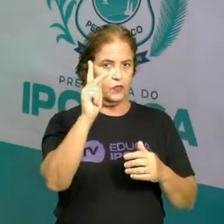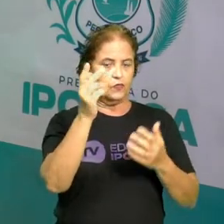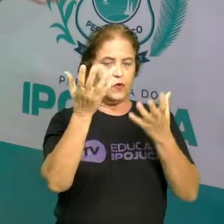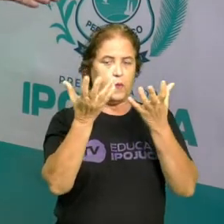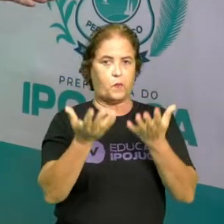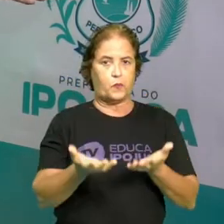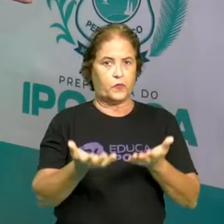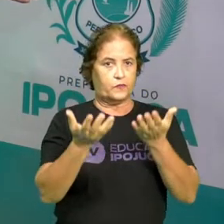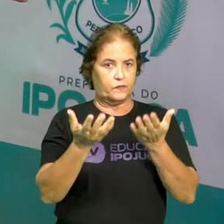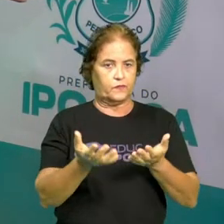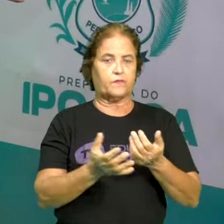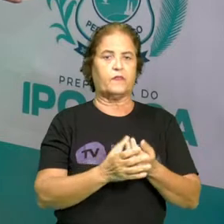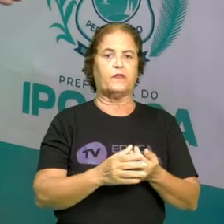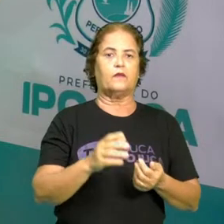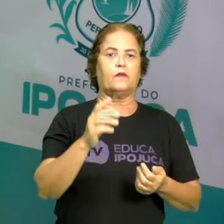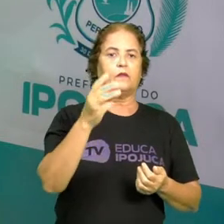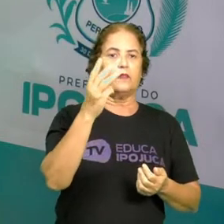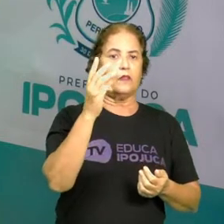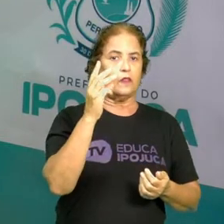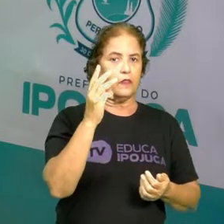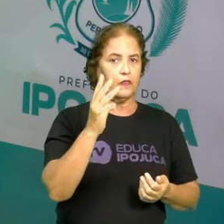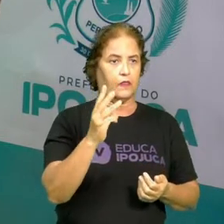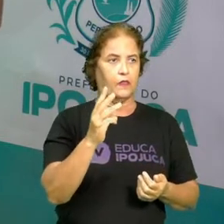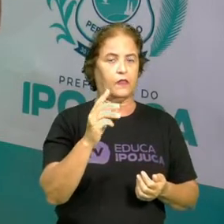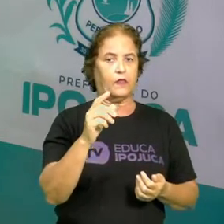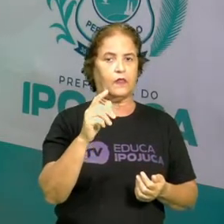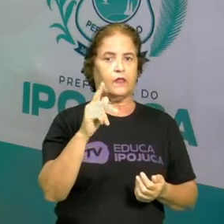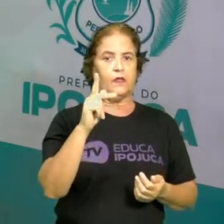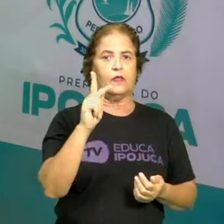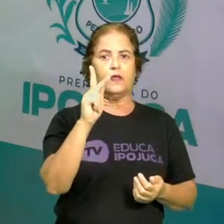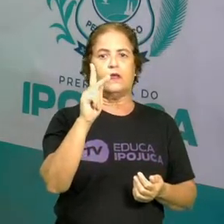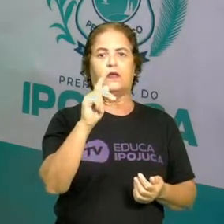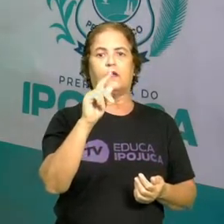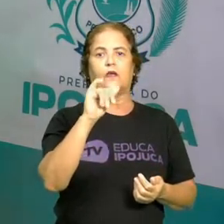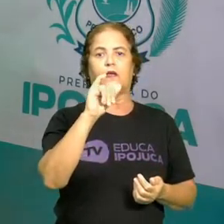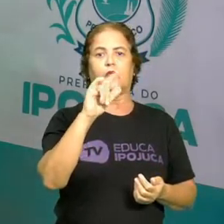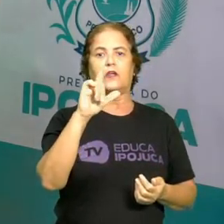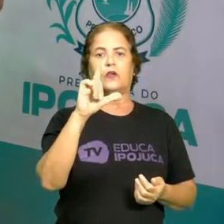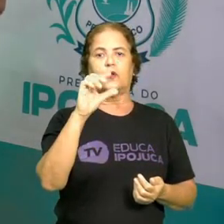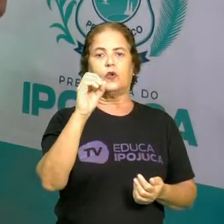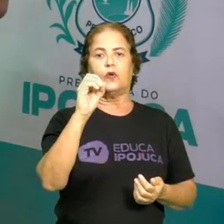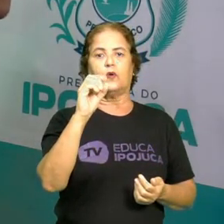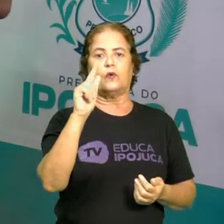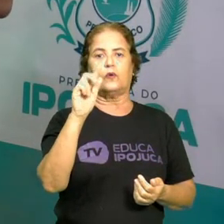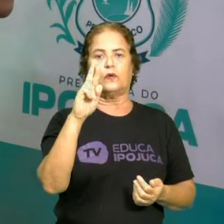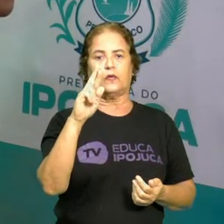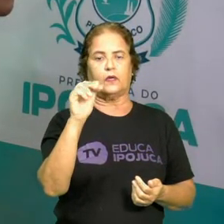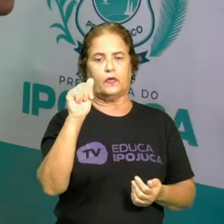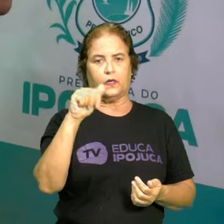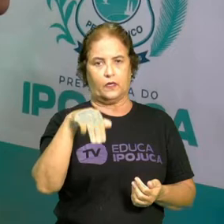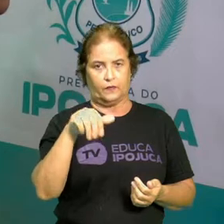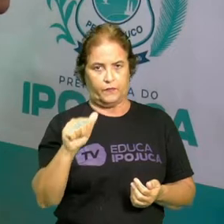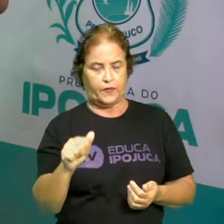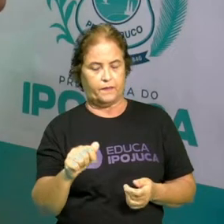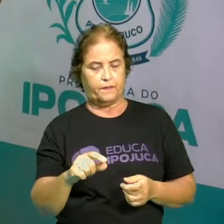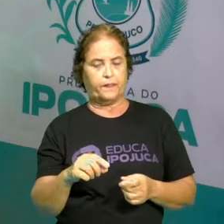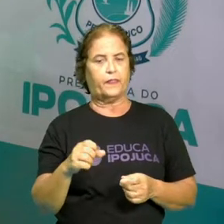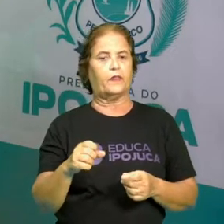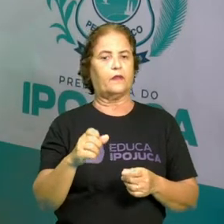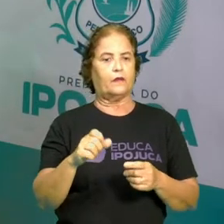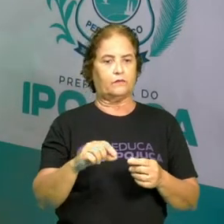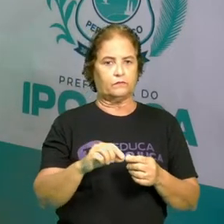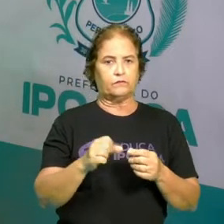três quilos de carne. Já, se a gente for pensar, o pagamento em dinheiro